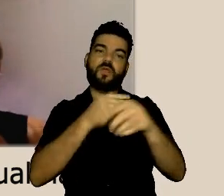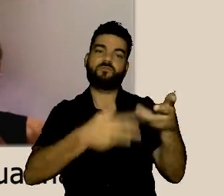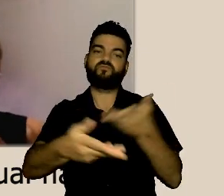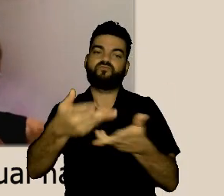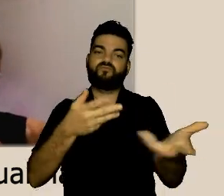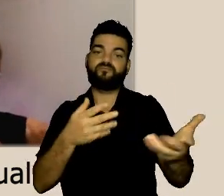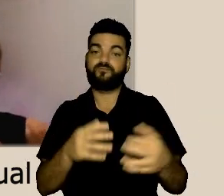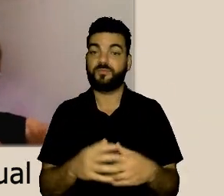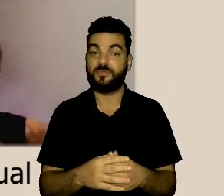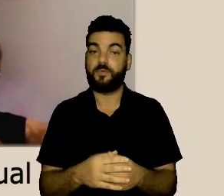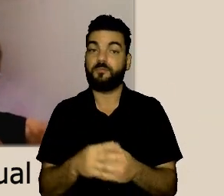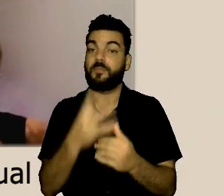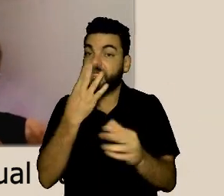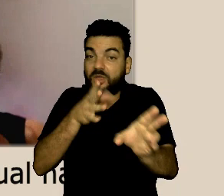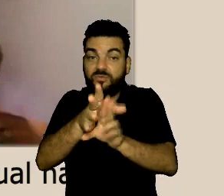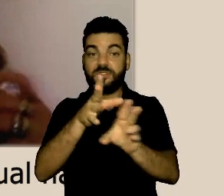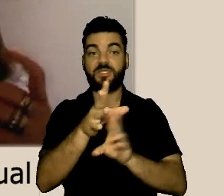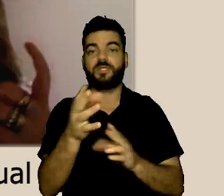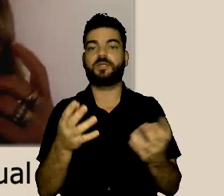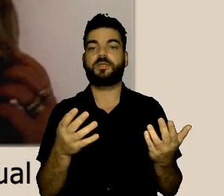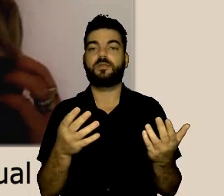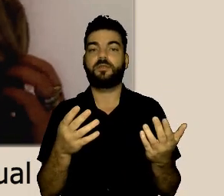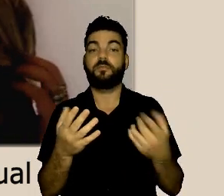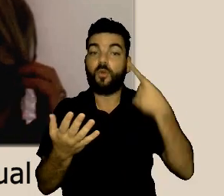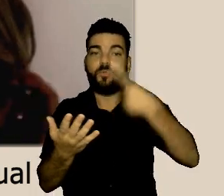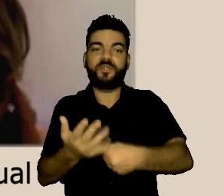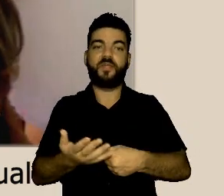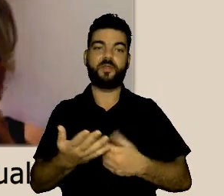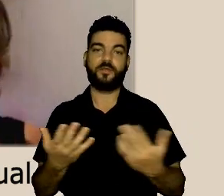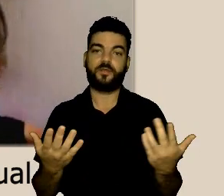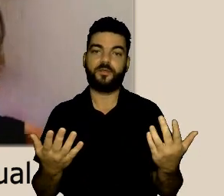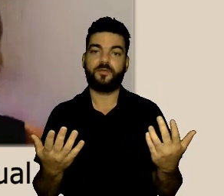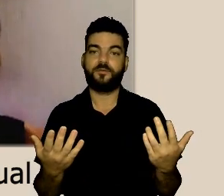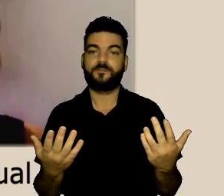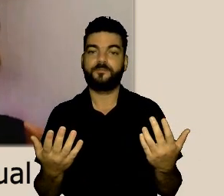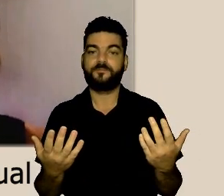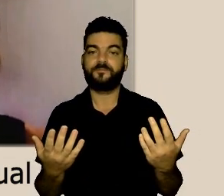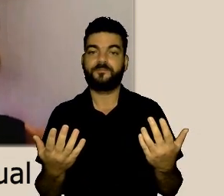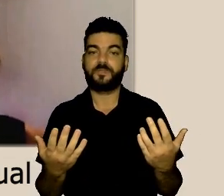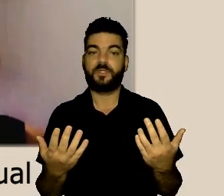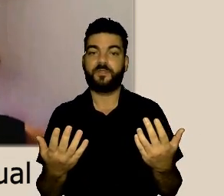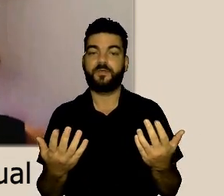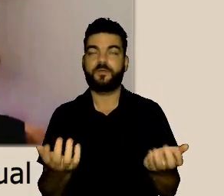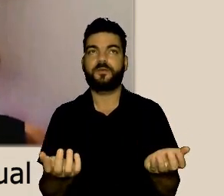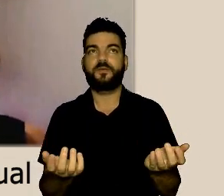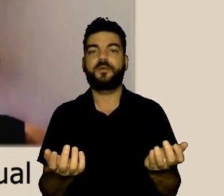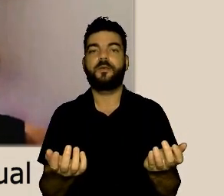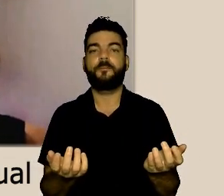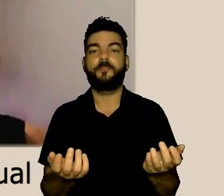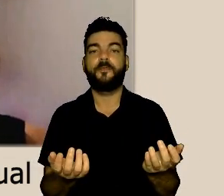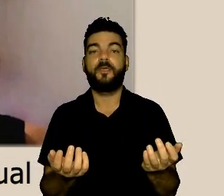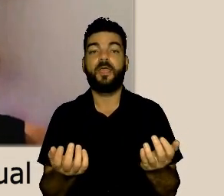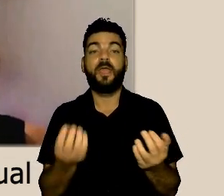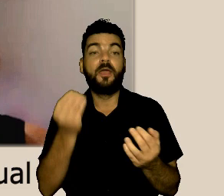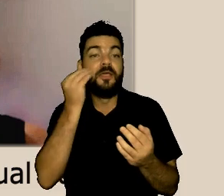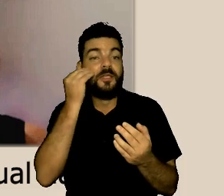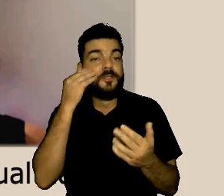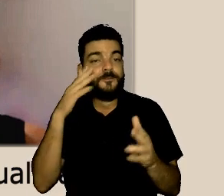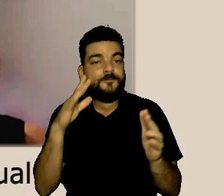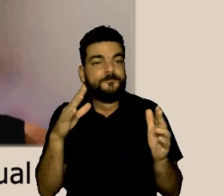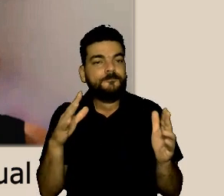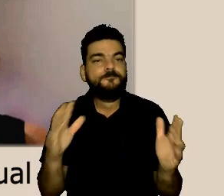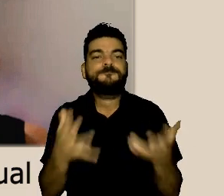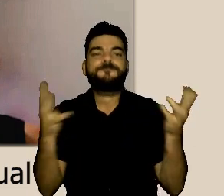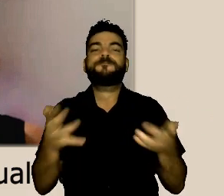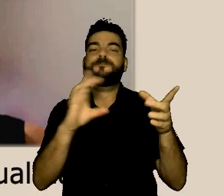úteis ou melhores de solucionar esse problema e até como uma forma realmente isso de estabelecer uma não é